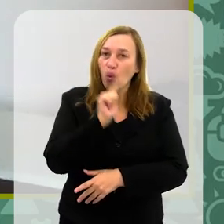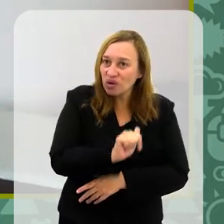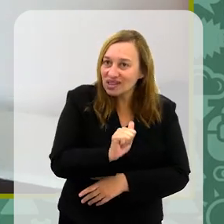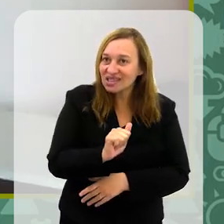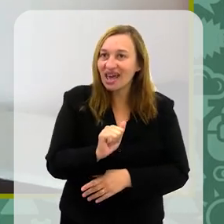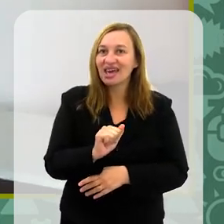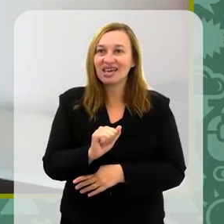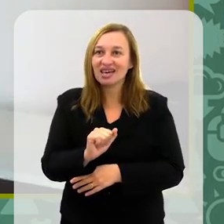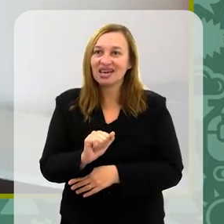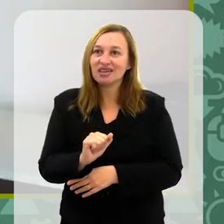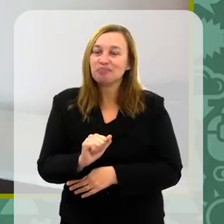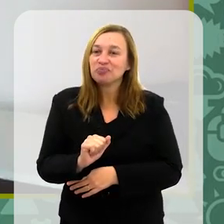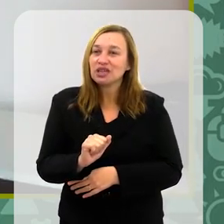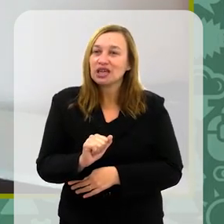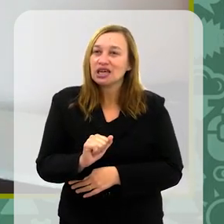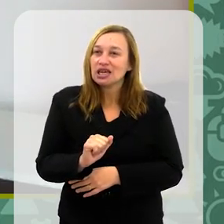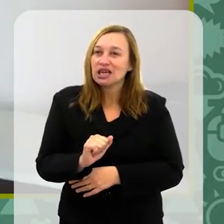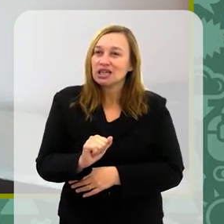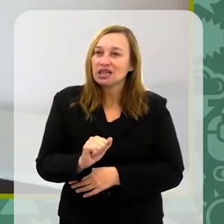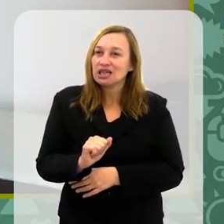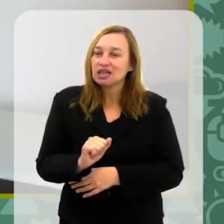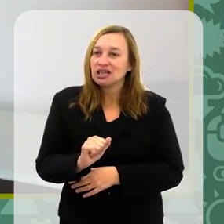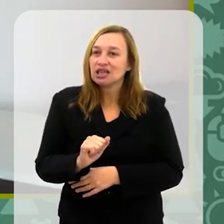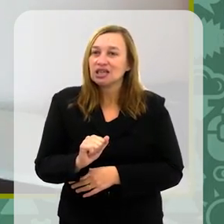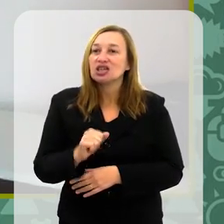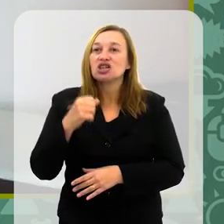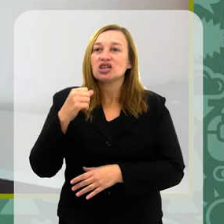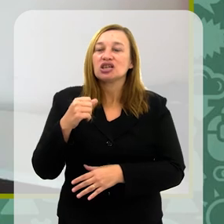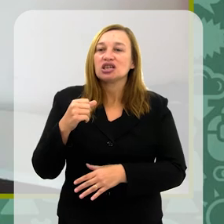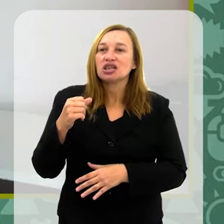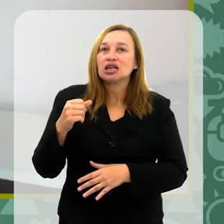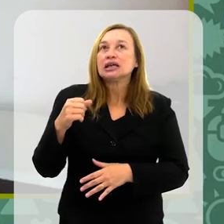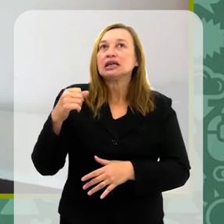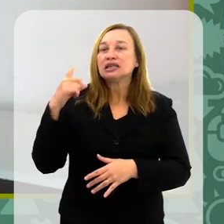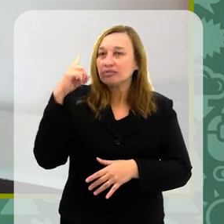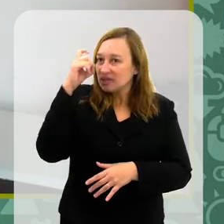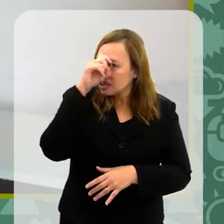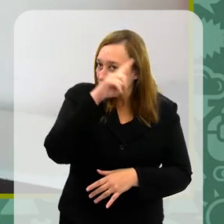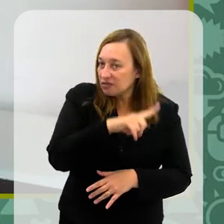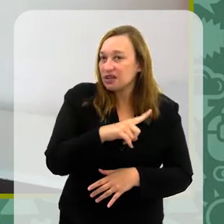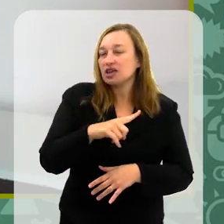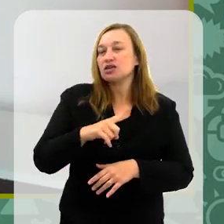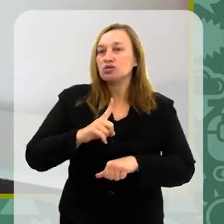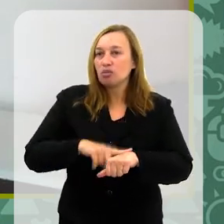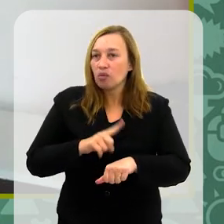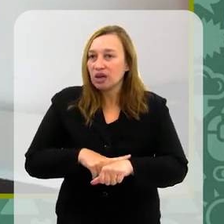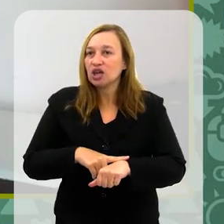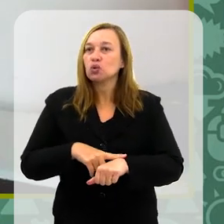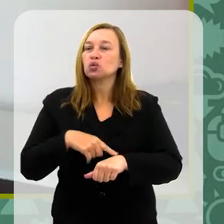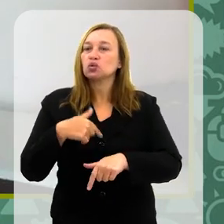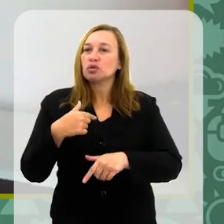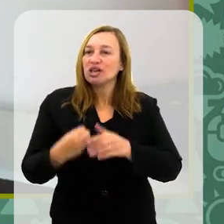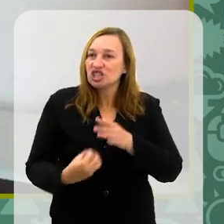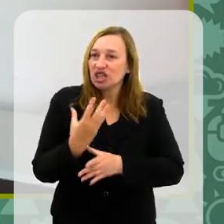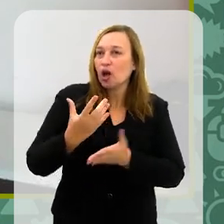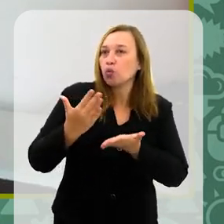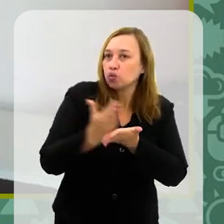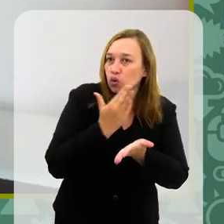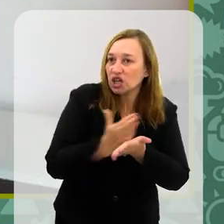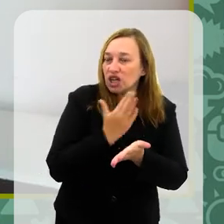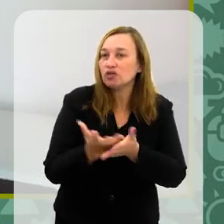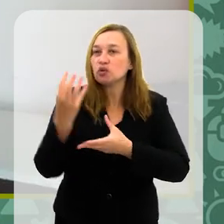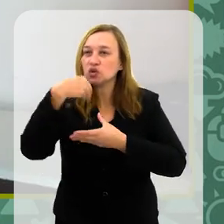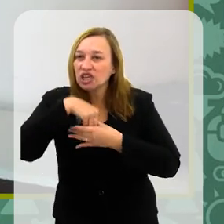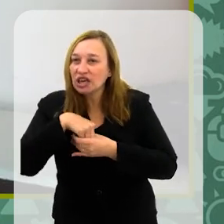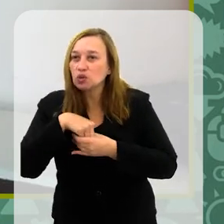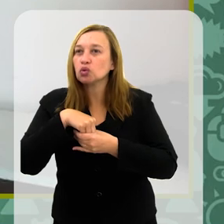que conseguem criar uma carreira, eu sei que com muitas dificuldades ainda, dentro desse nicho, quanto mulher,